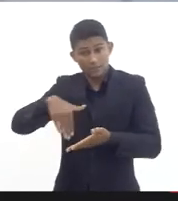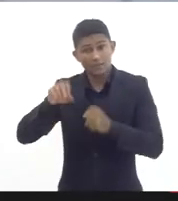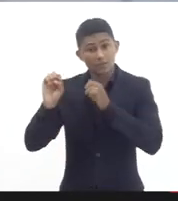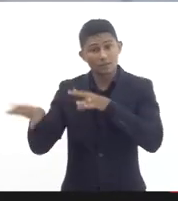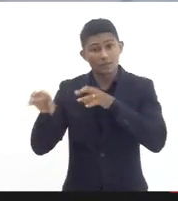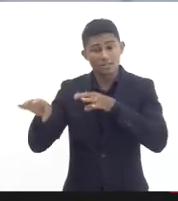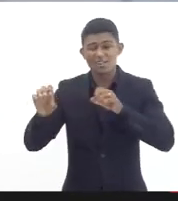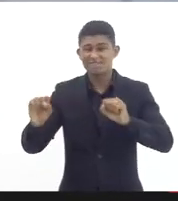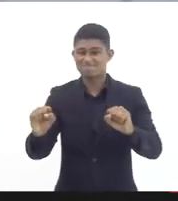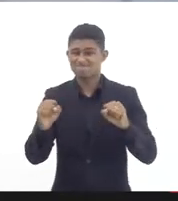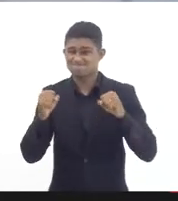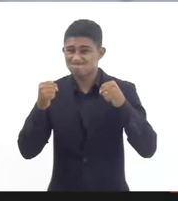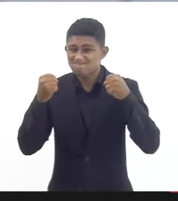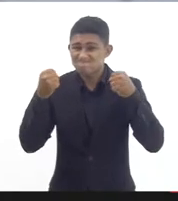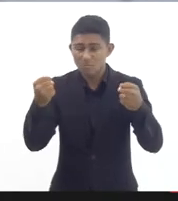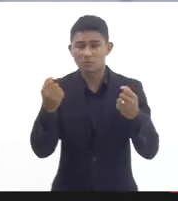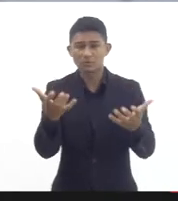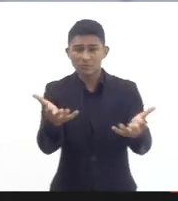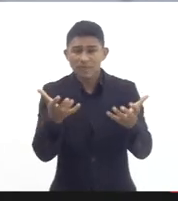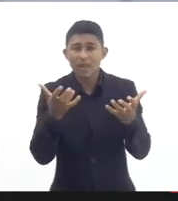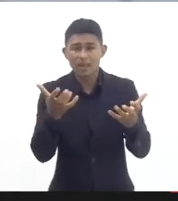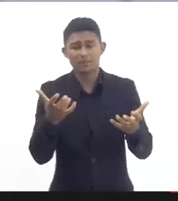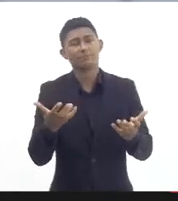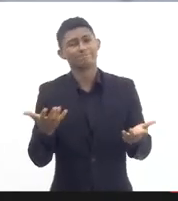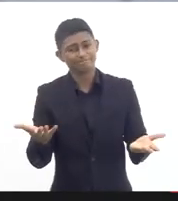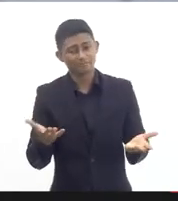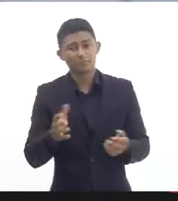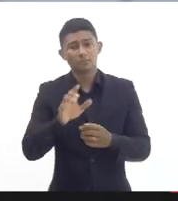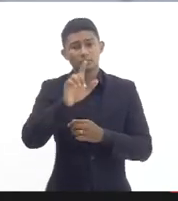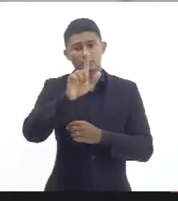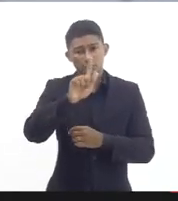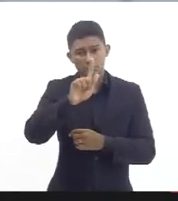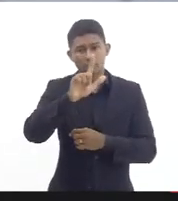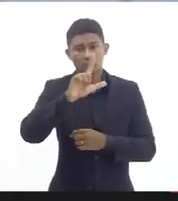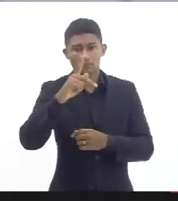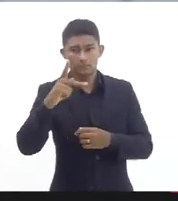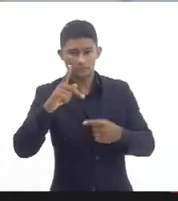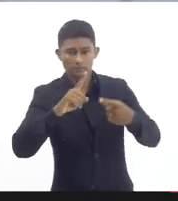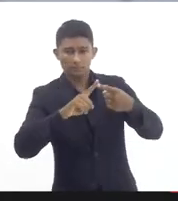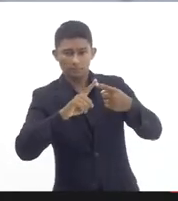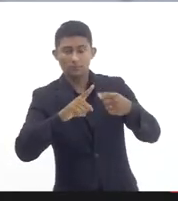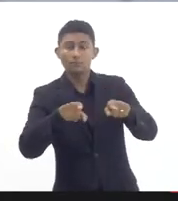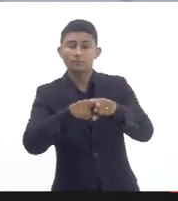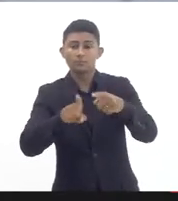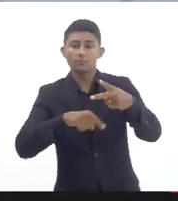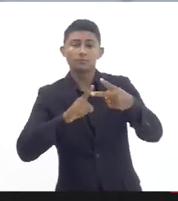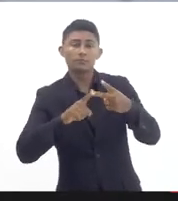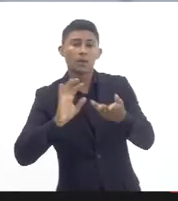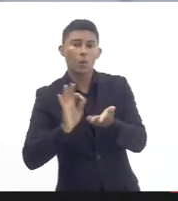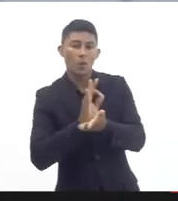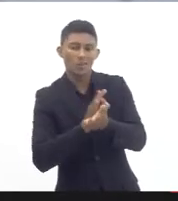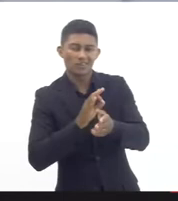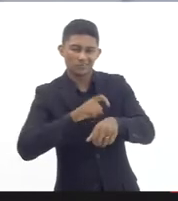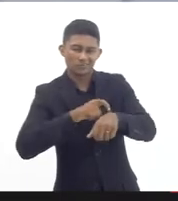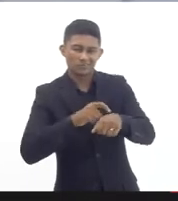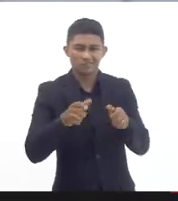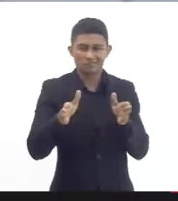por meio de GLP mas também disponibilizando os contratos temporários